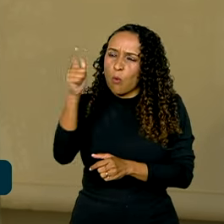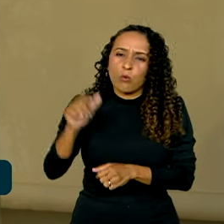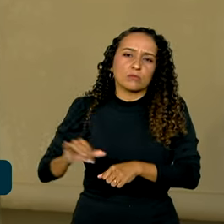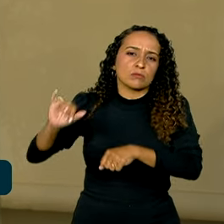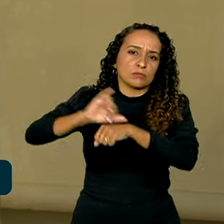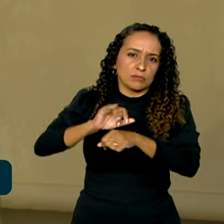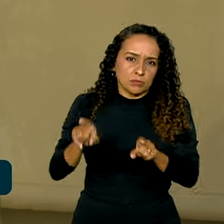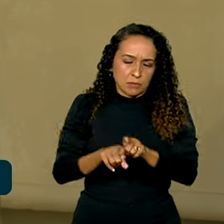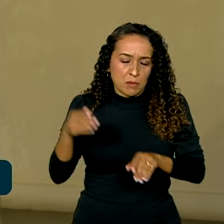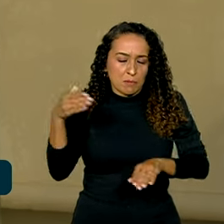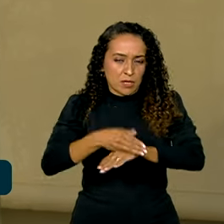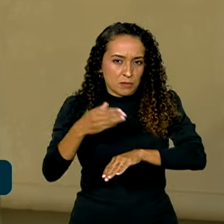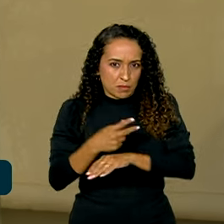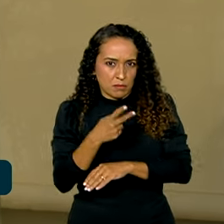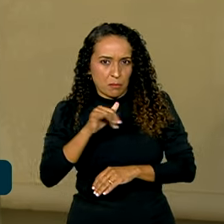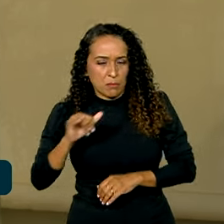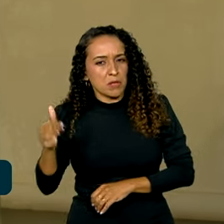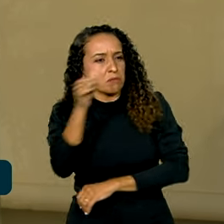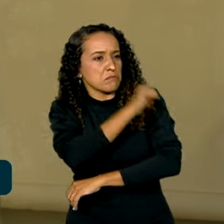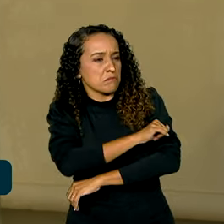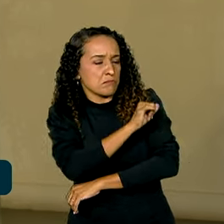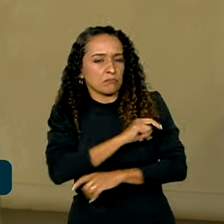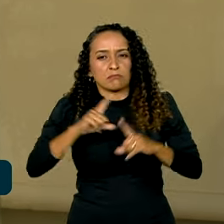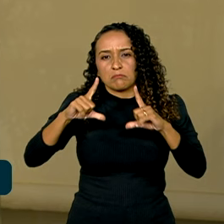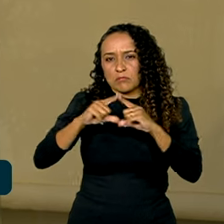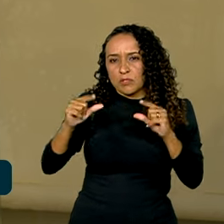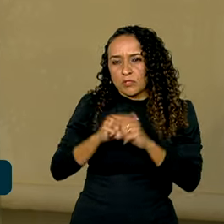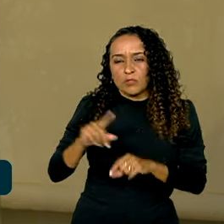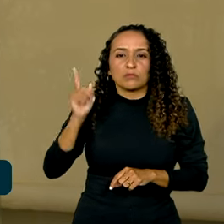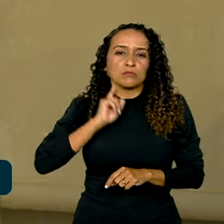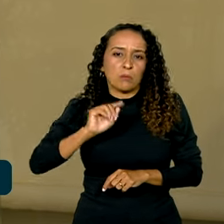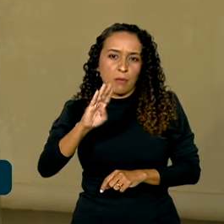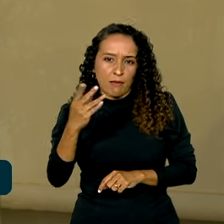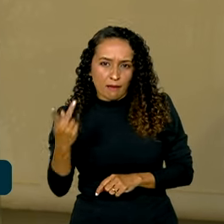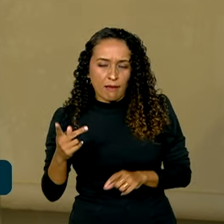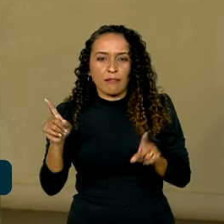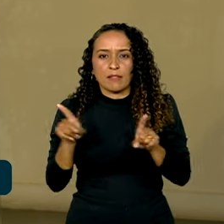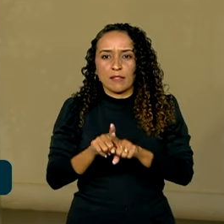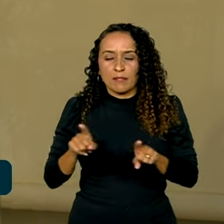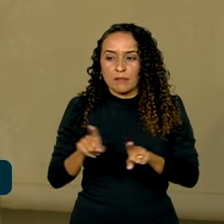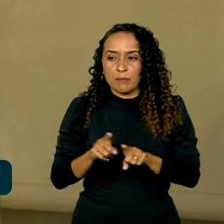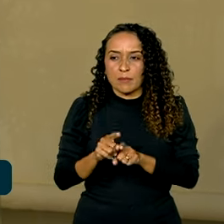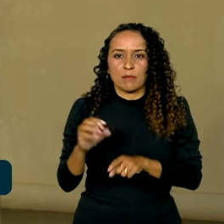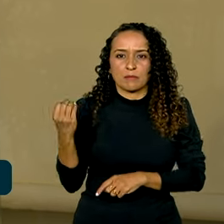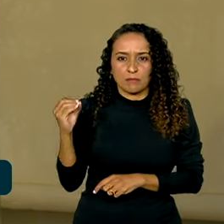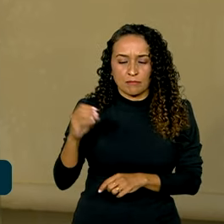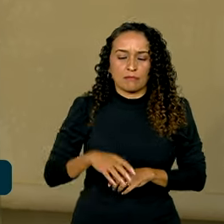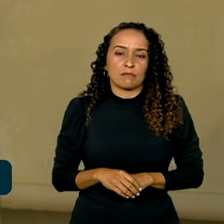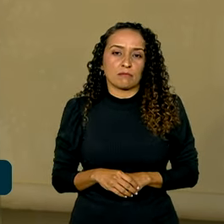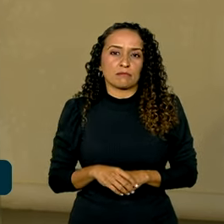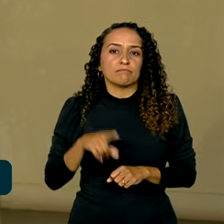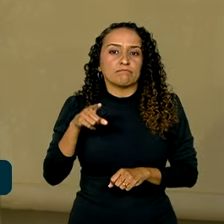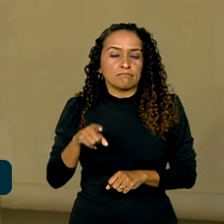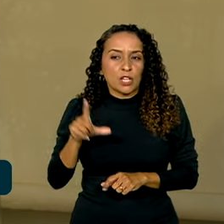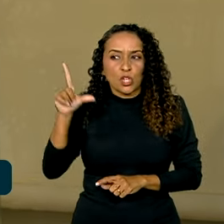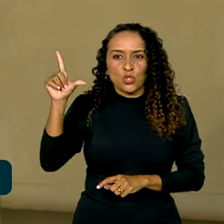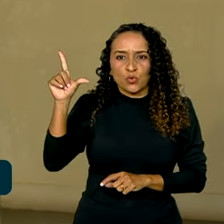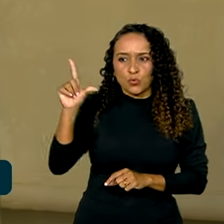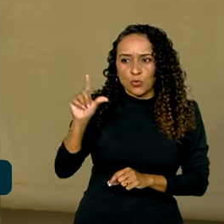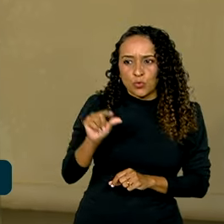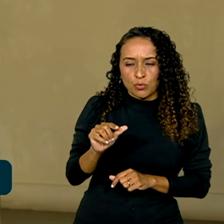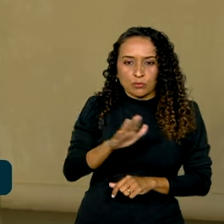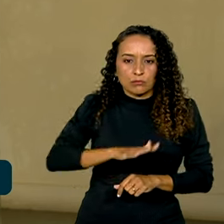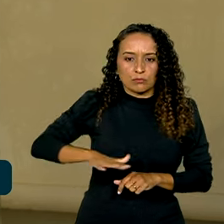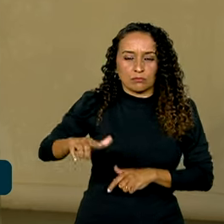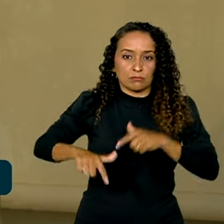participação no PIB. Rio de Janeiro, Brasília, Belo Horizonte e também Porto Alegre. Resultado de uma diminuição do setor de